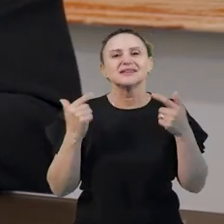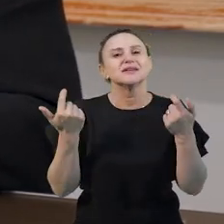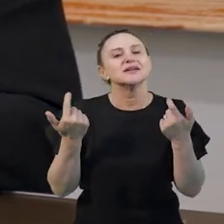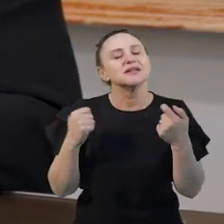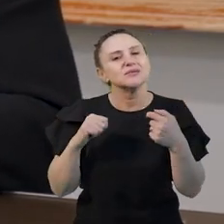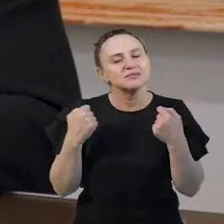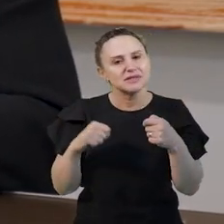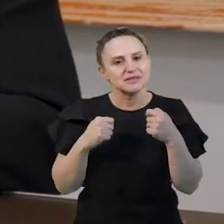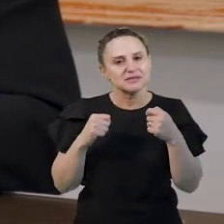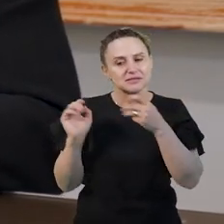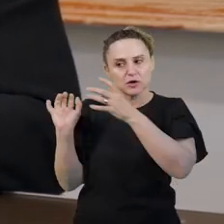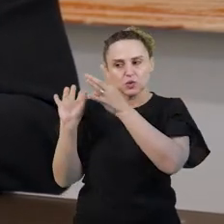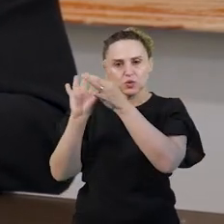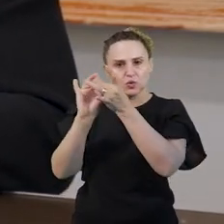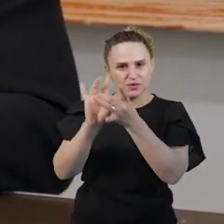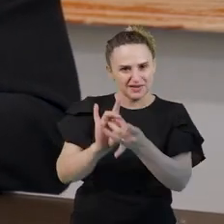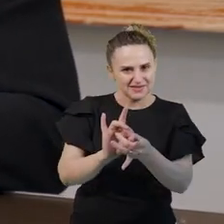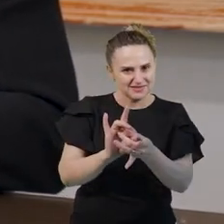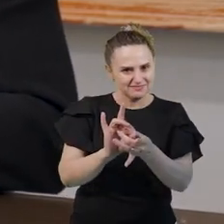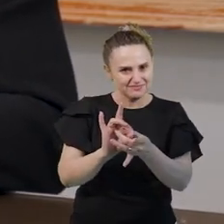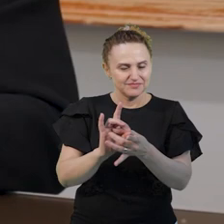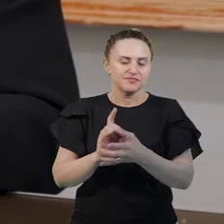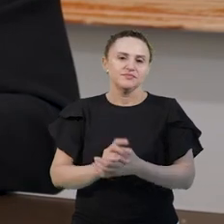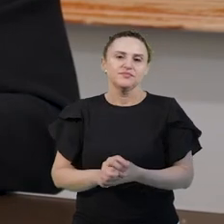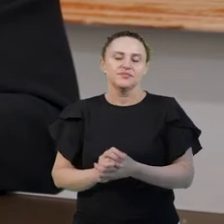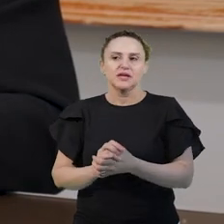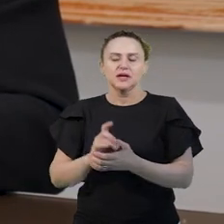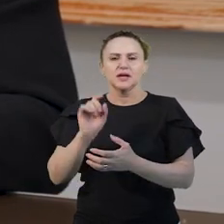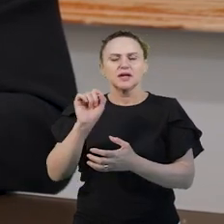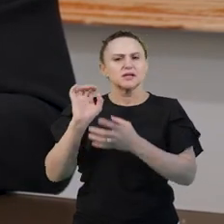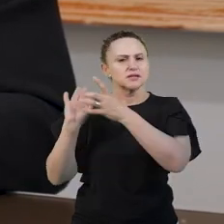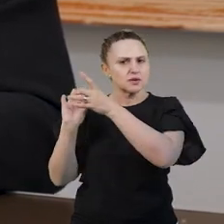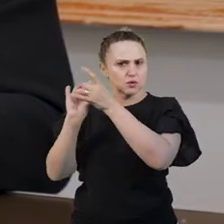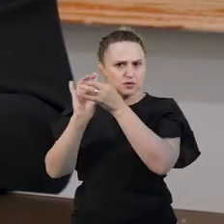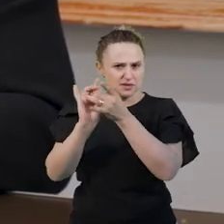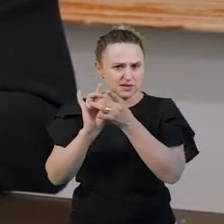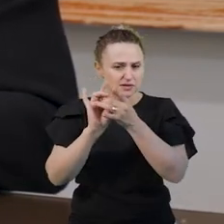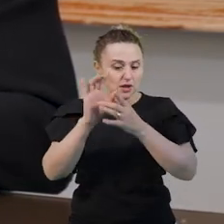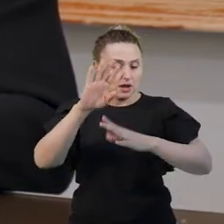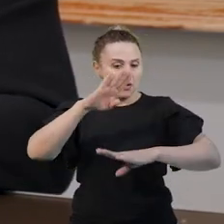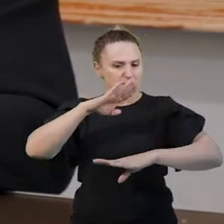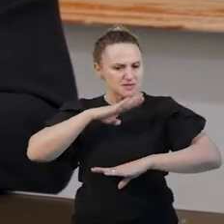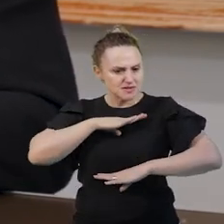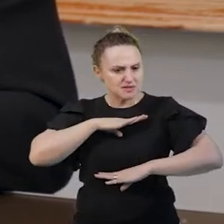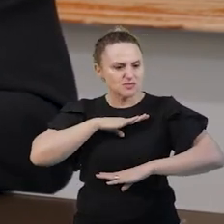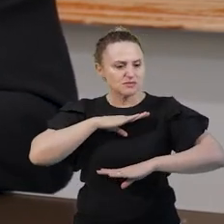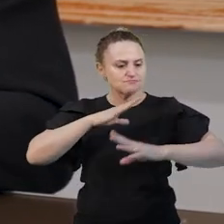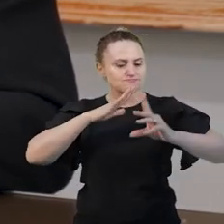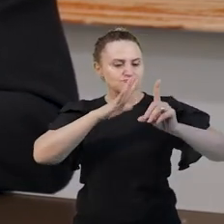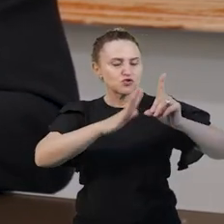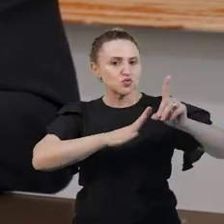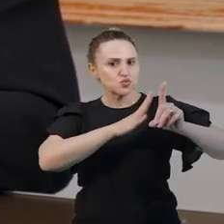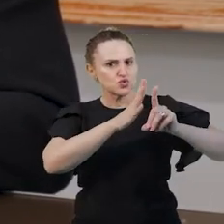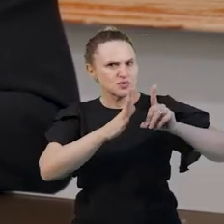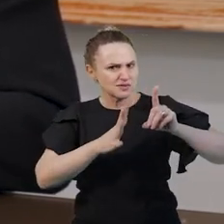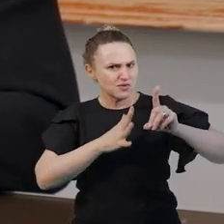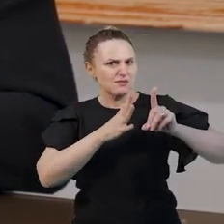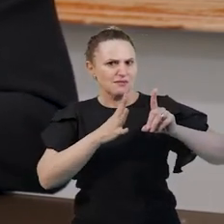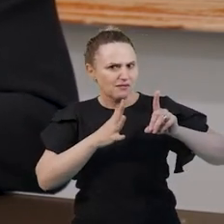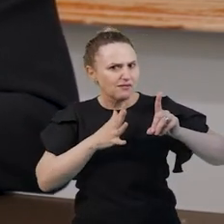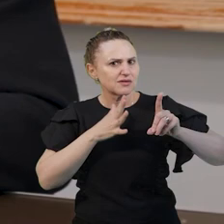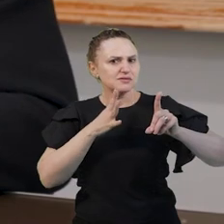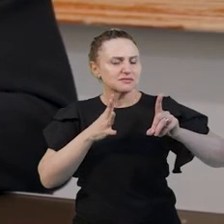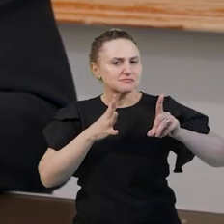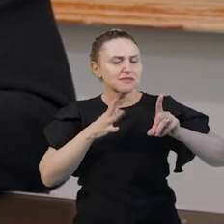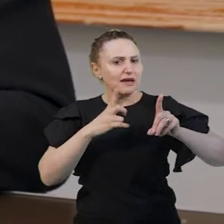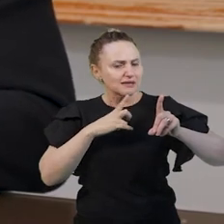situada num contexto. Então, esse contexto é a situação de produção de um discurso. Então, são muitos